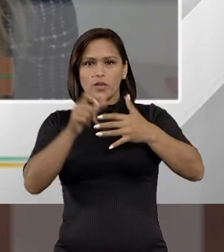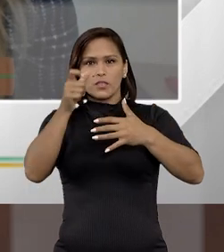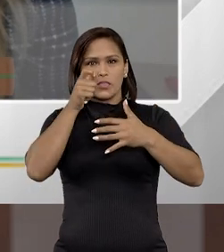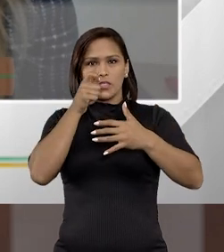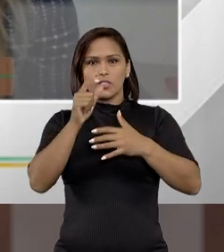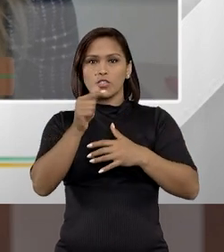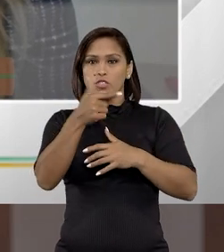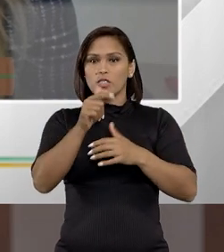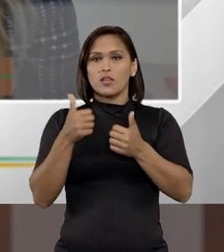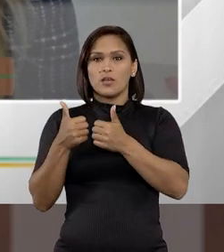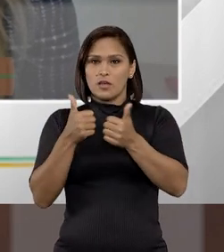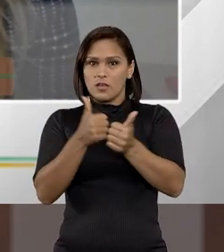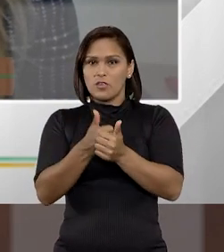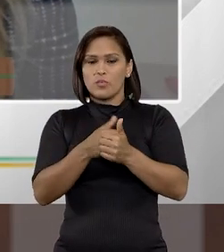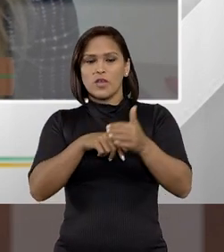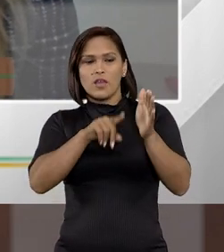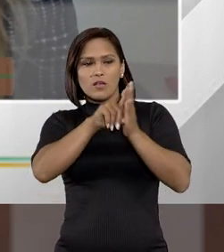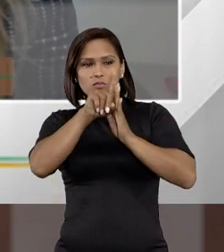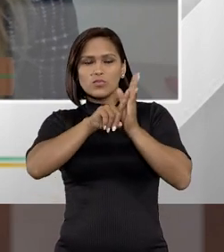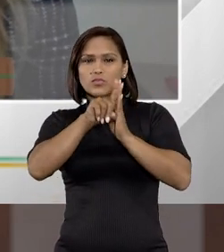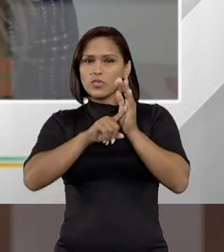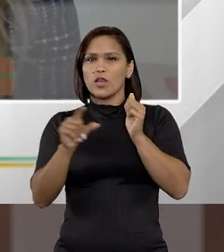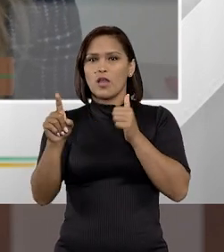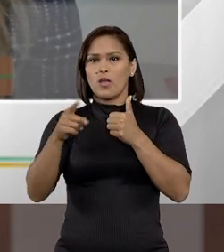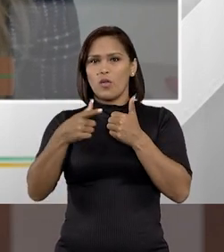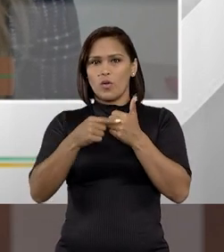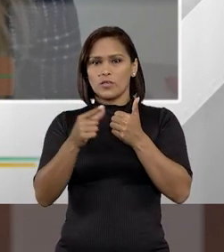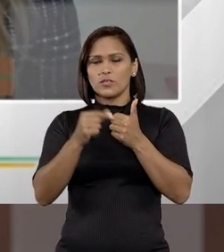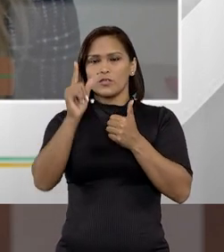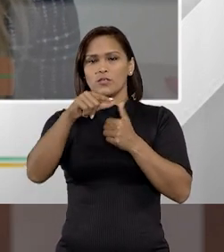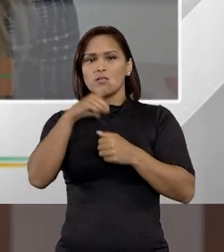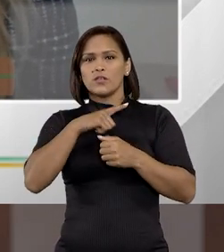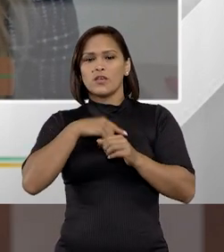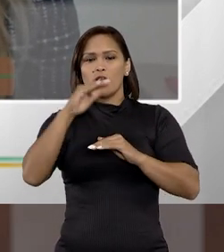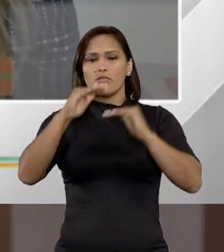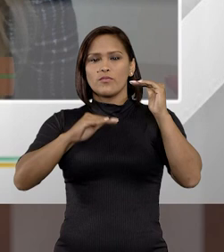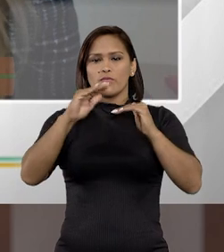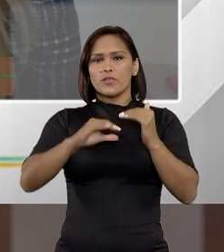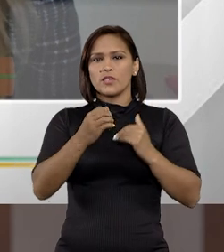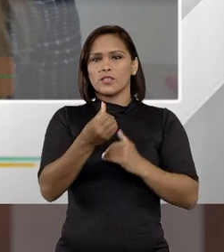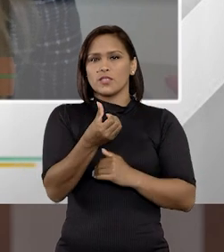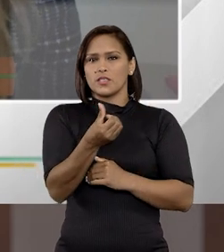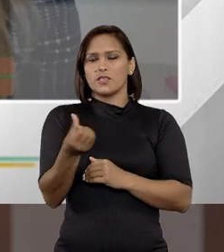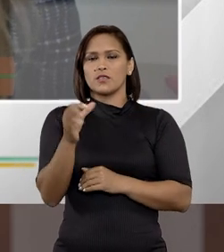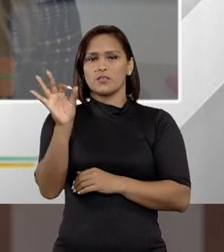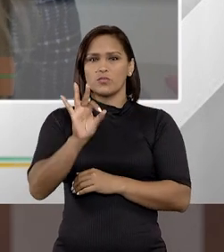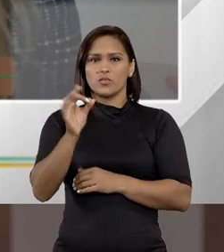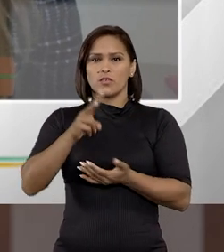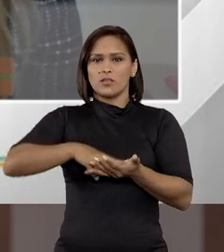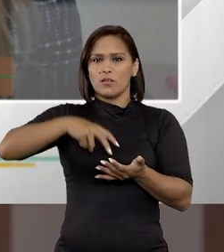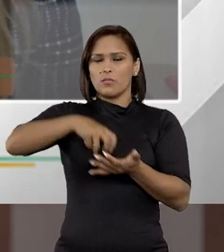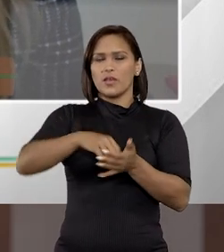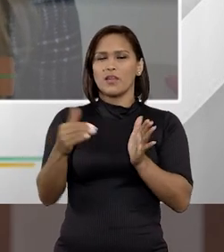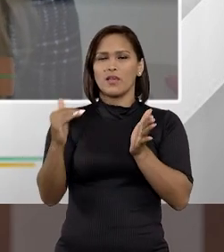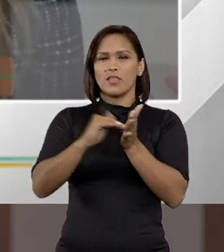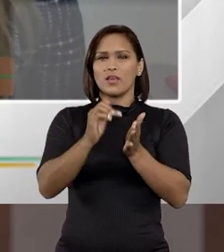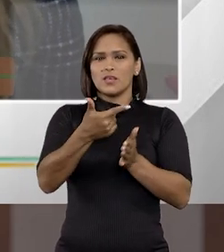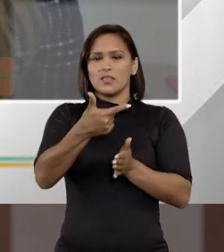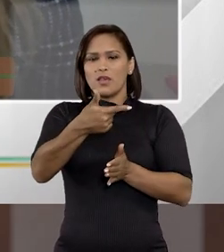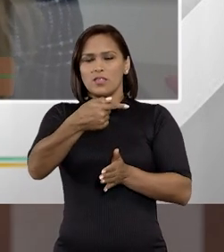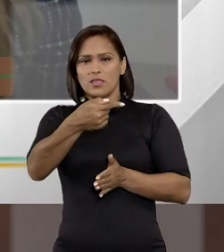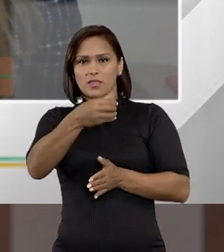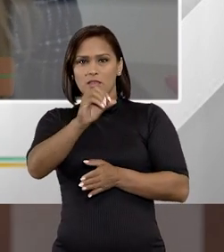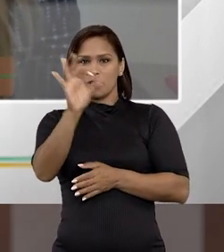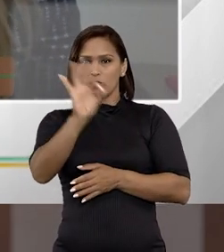aí nos assistindo acompanhar e checar o próprio dispositivo, mas a gente tem aí uma variação de 16% da pena até 70